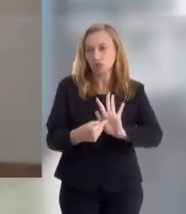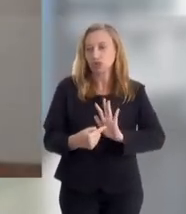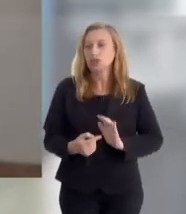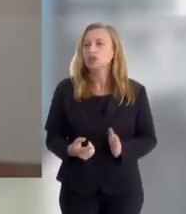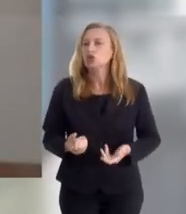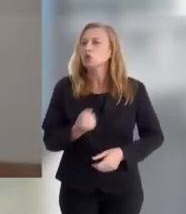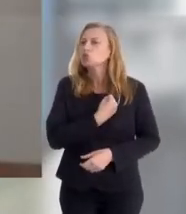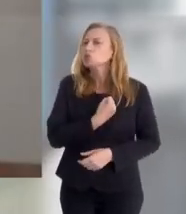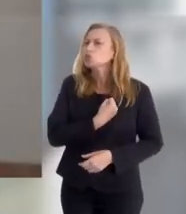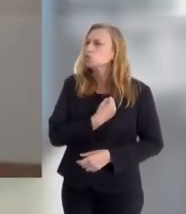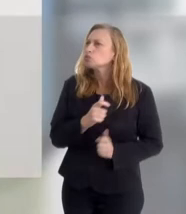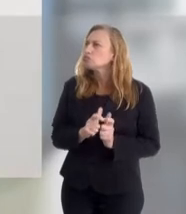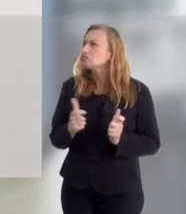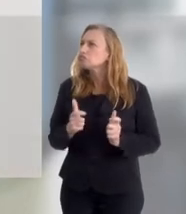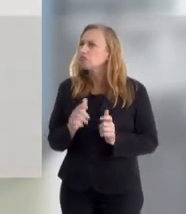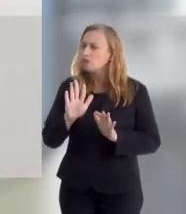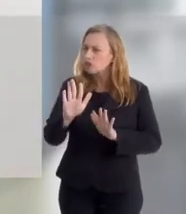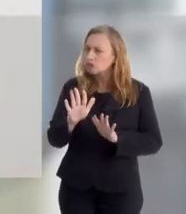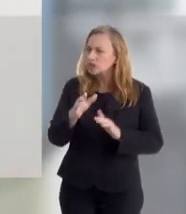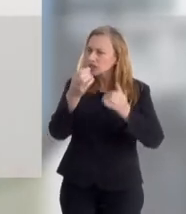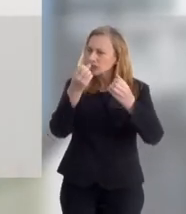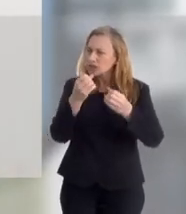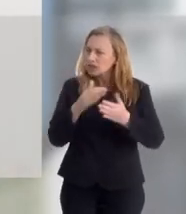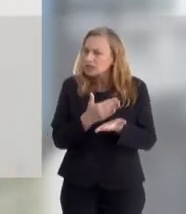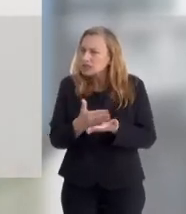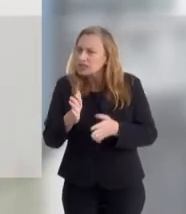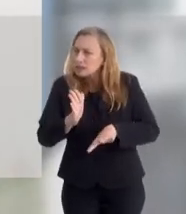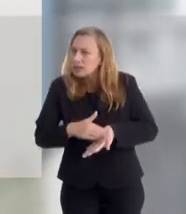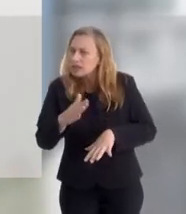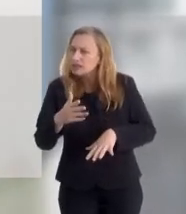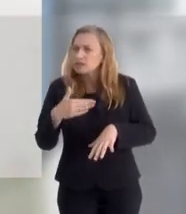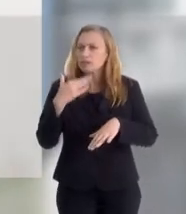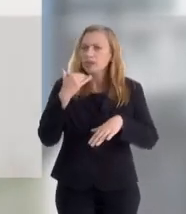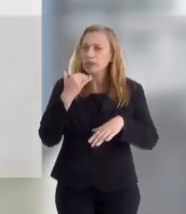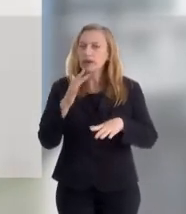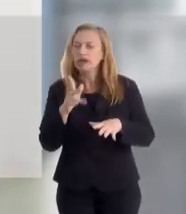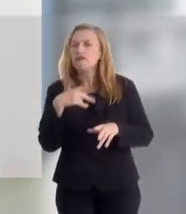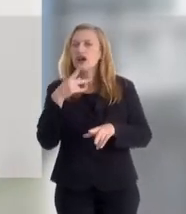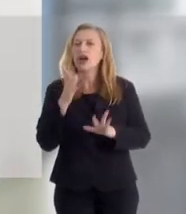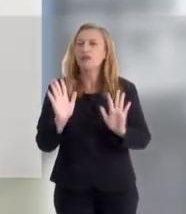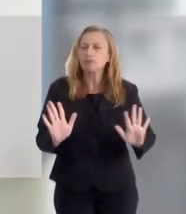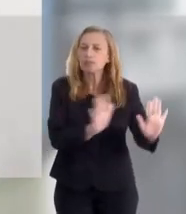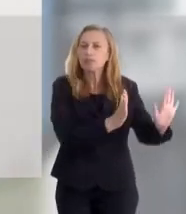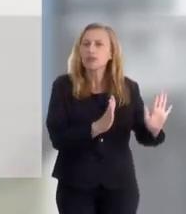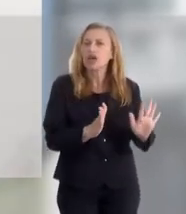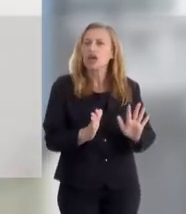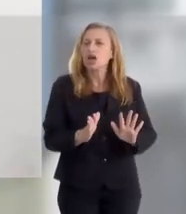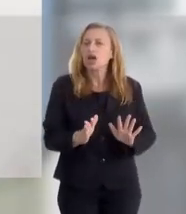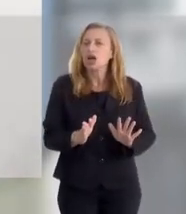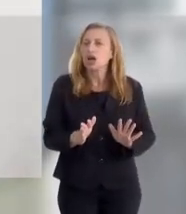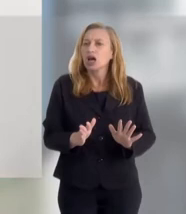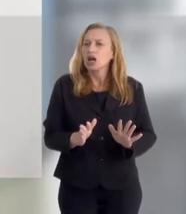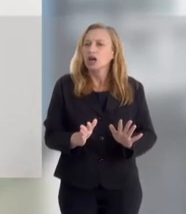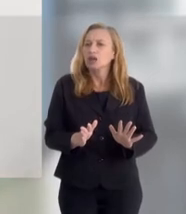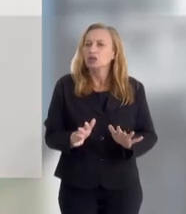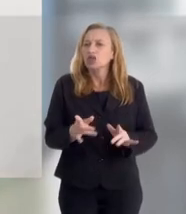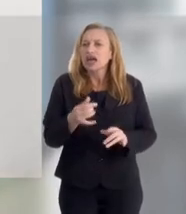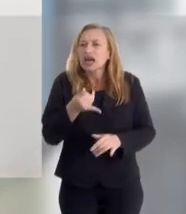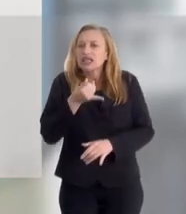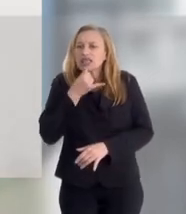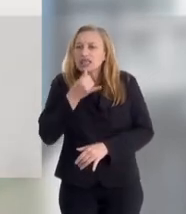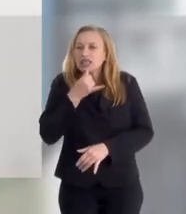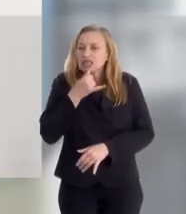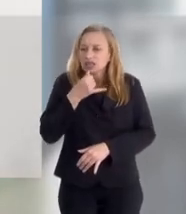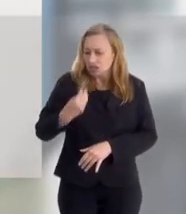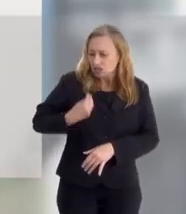pesquisa traz. Aumentando um pouquinho o leque, né? A gente pode passar pelo seguinte, né? comentar o trauma que essas